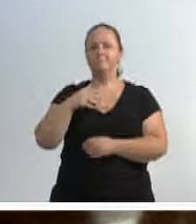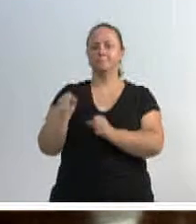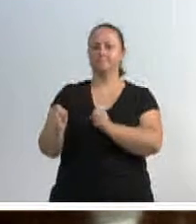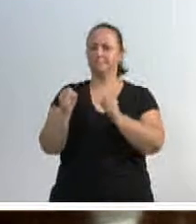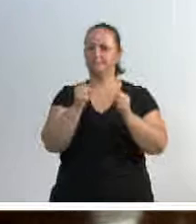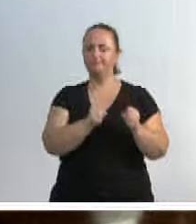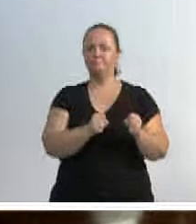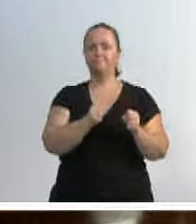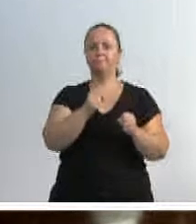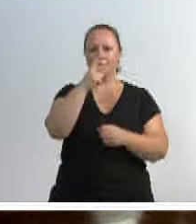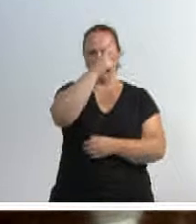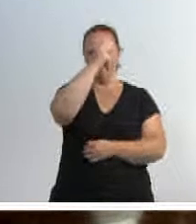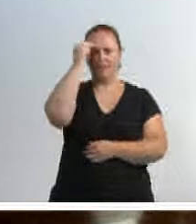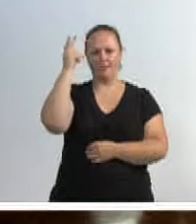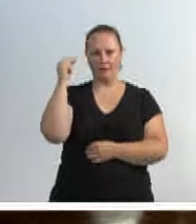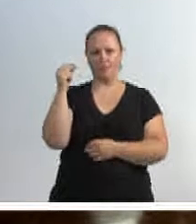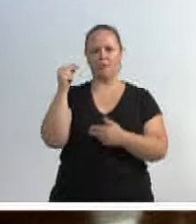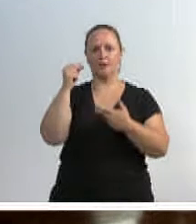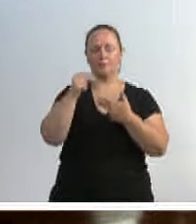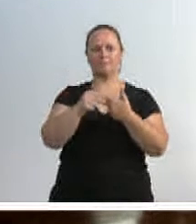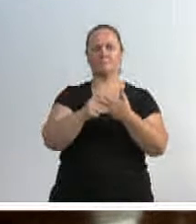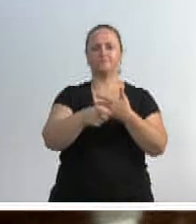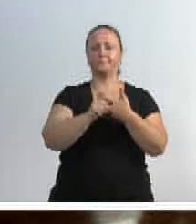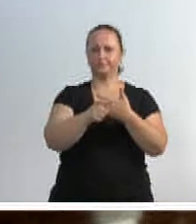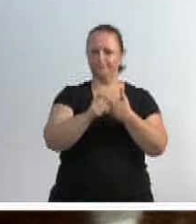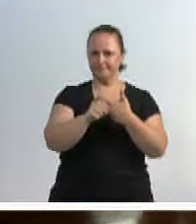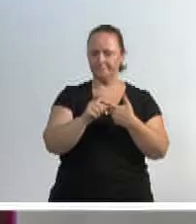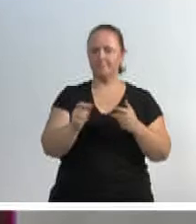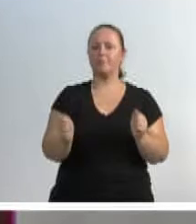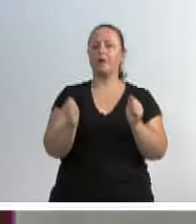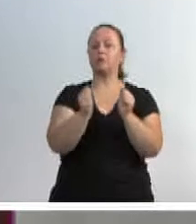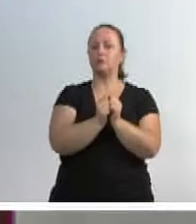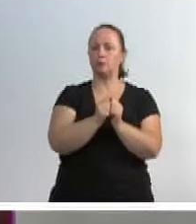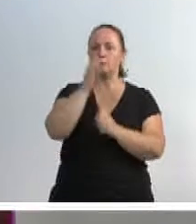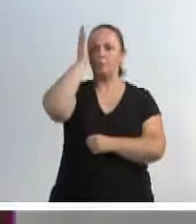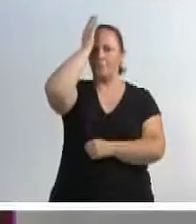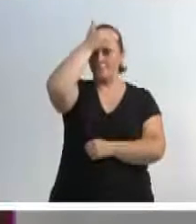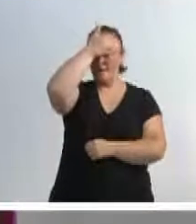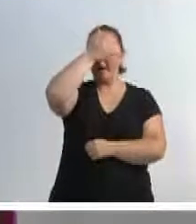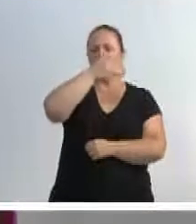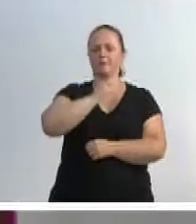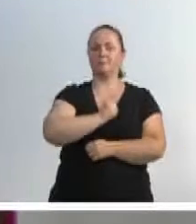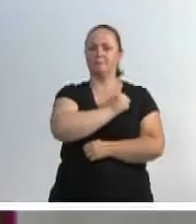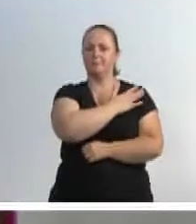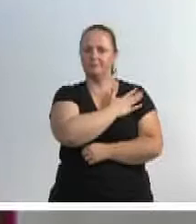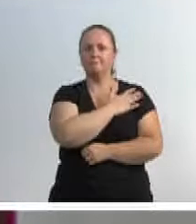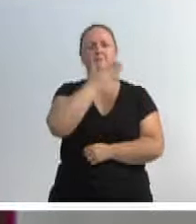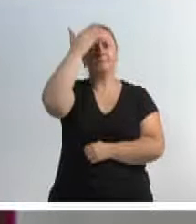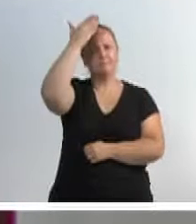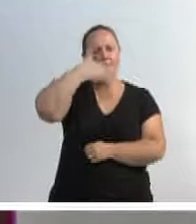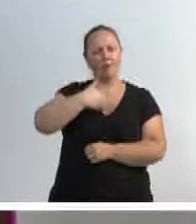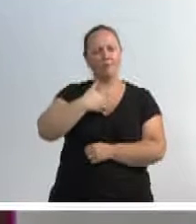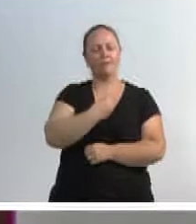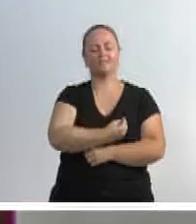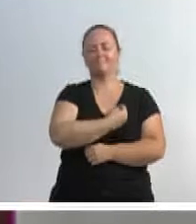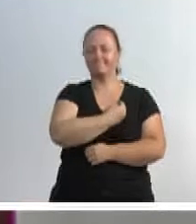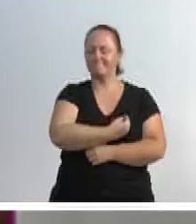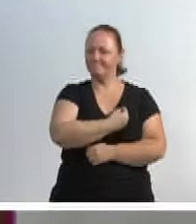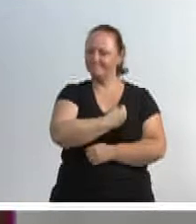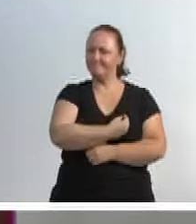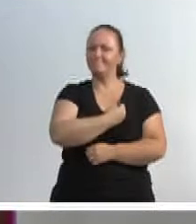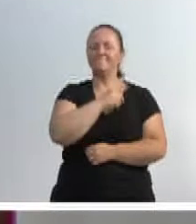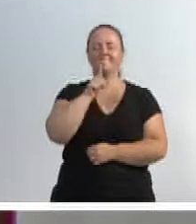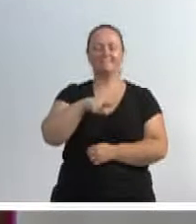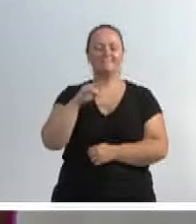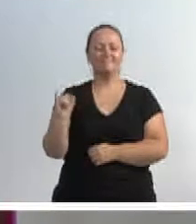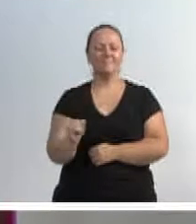faz presente, a presença do prefeito Napoleão Bernardes e Maria Eudibran, testemunho vivo nesta manhã, o quanto é